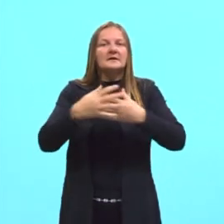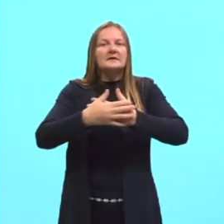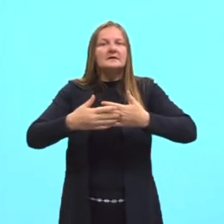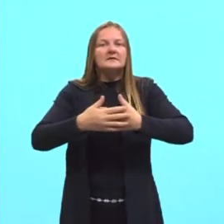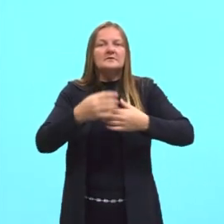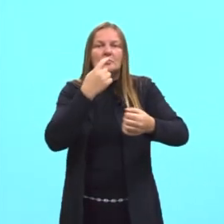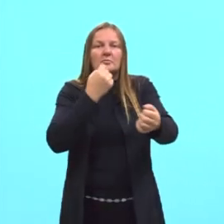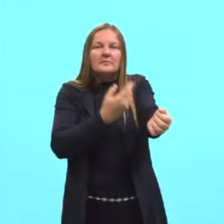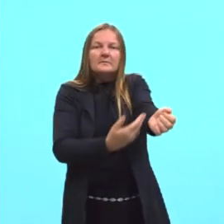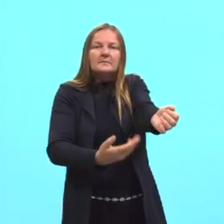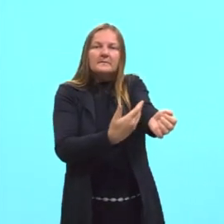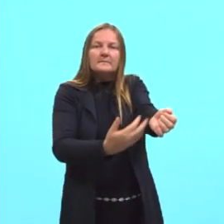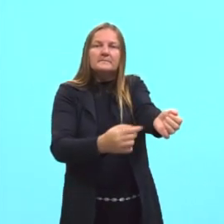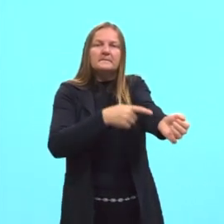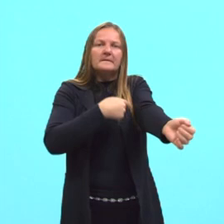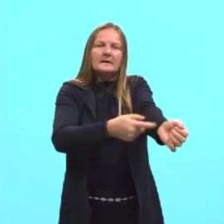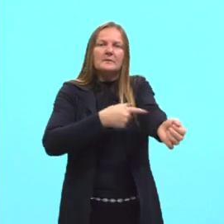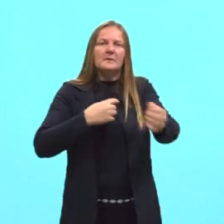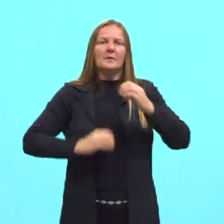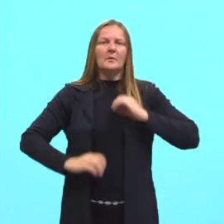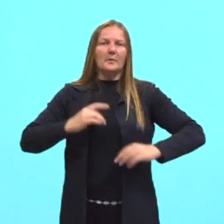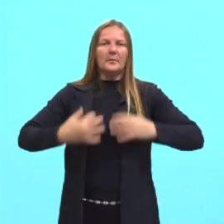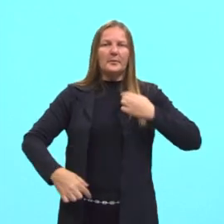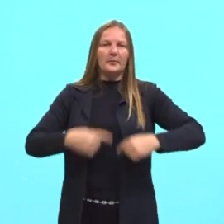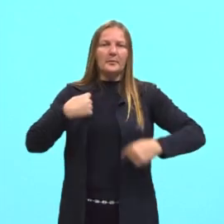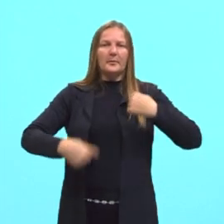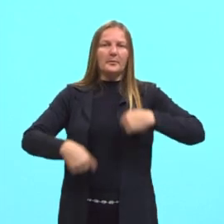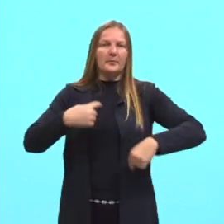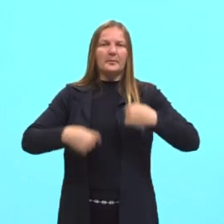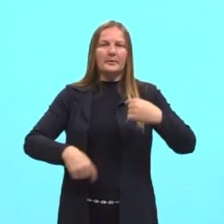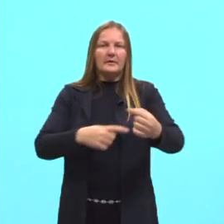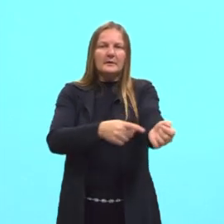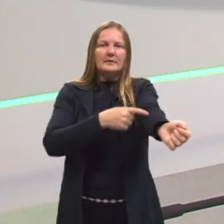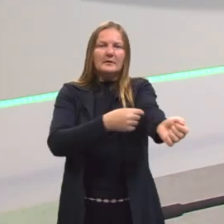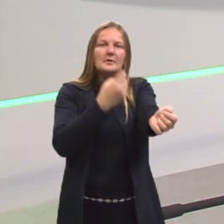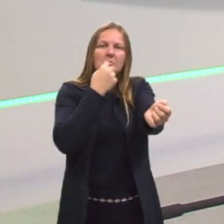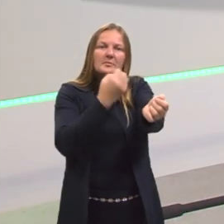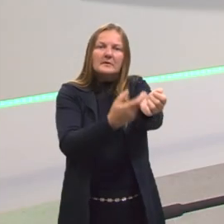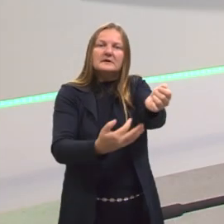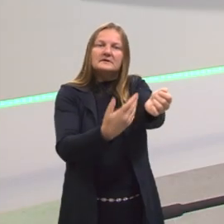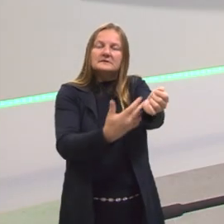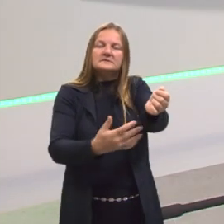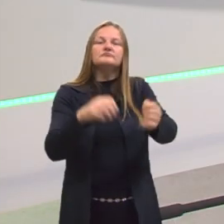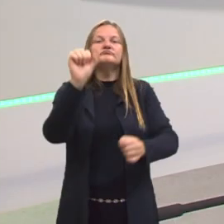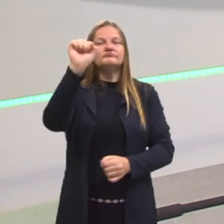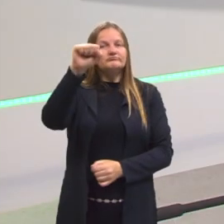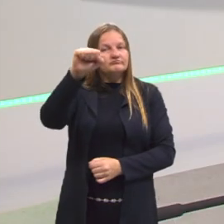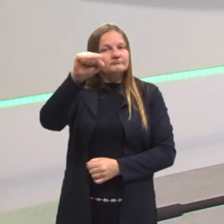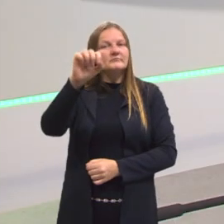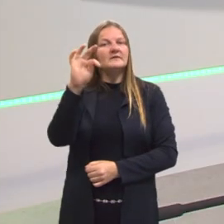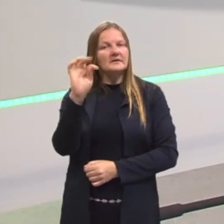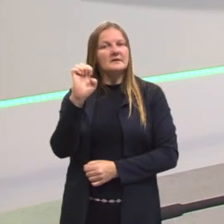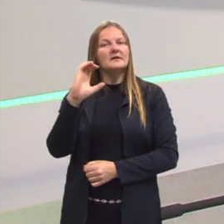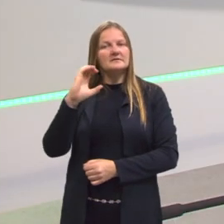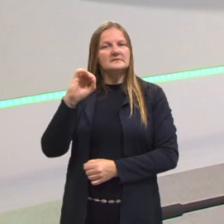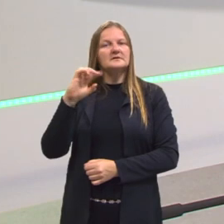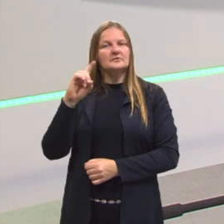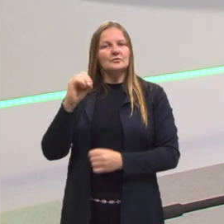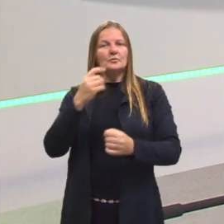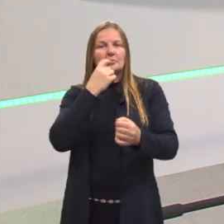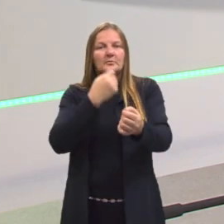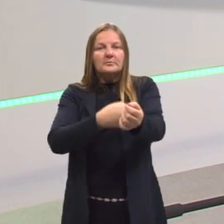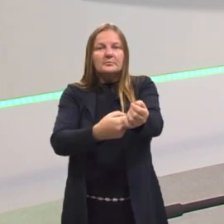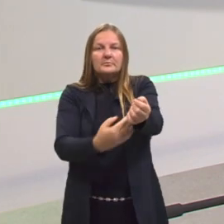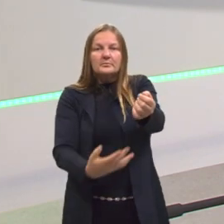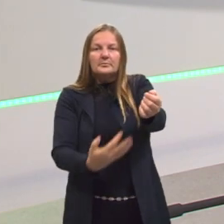sanguíneo. Sora, sangue é tecido. Sim, sangue é tecido. Lembrem